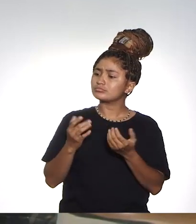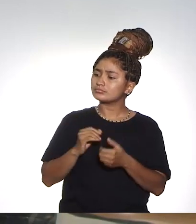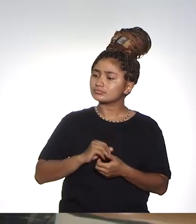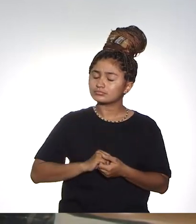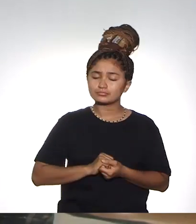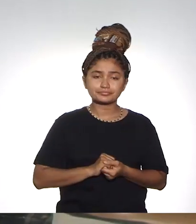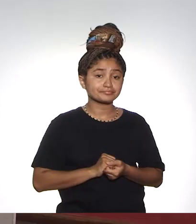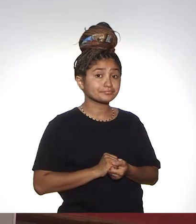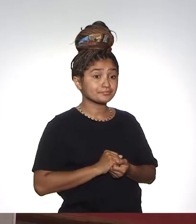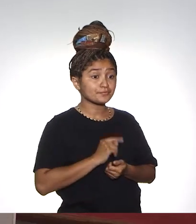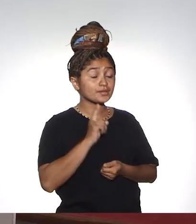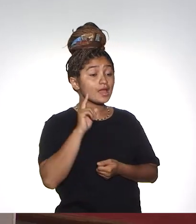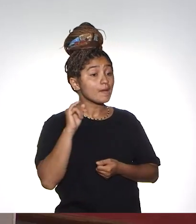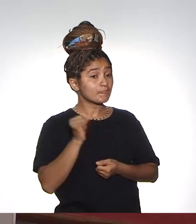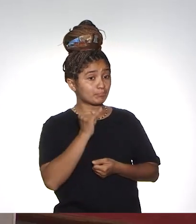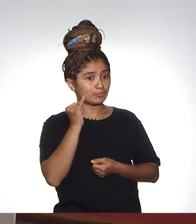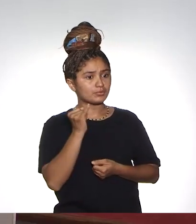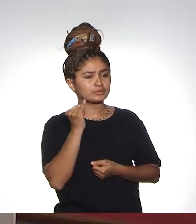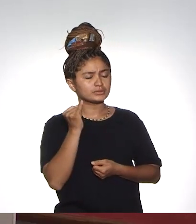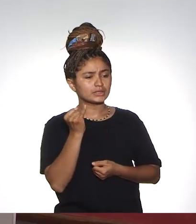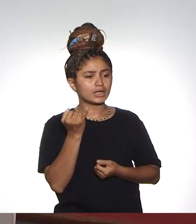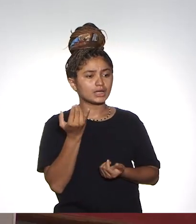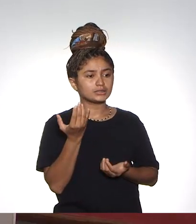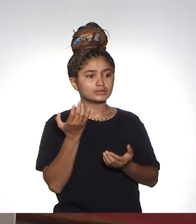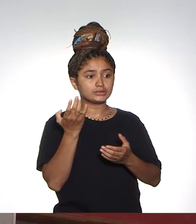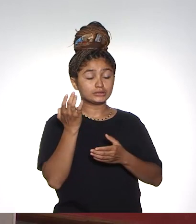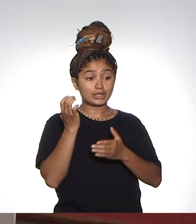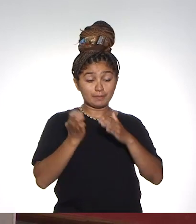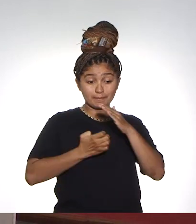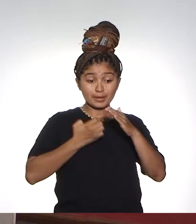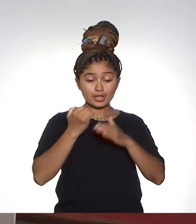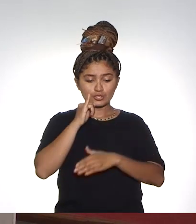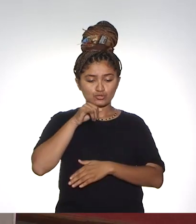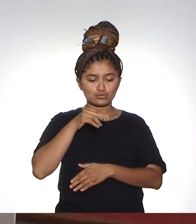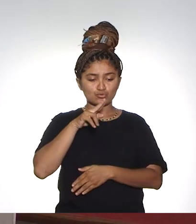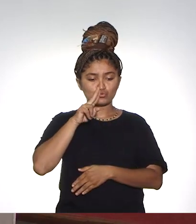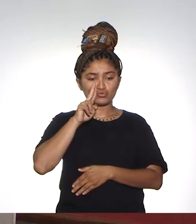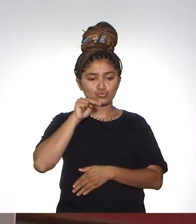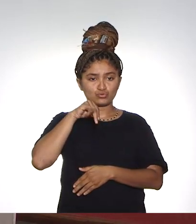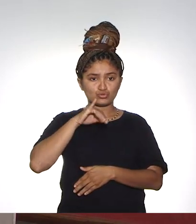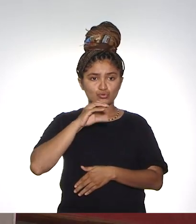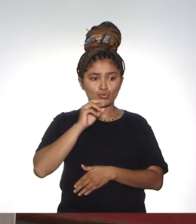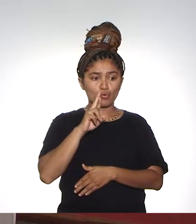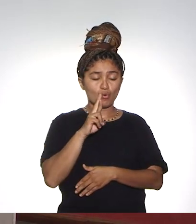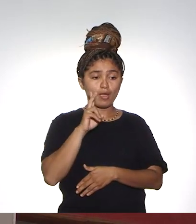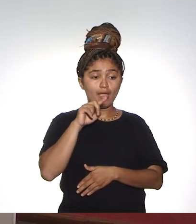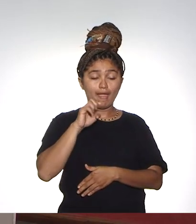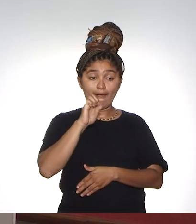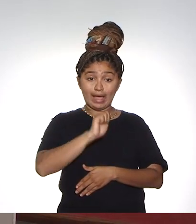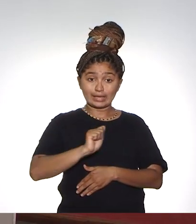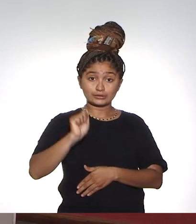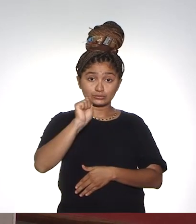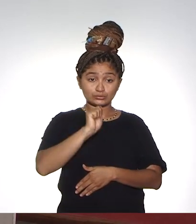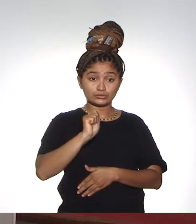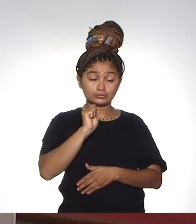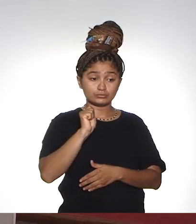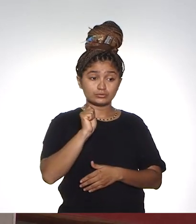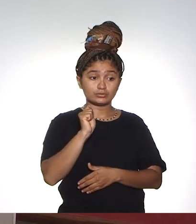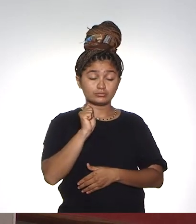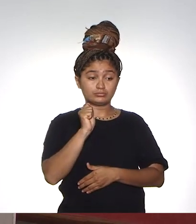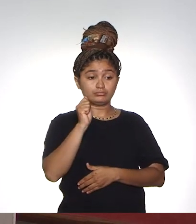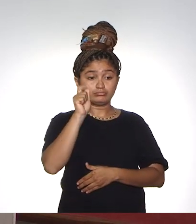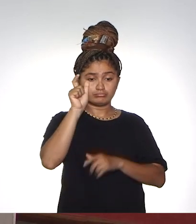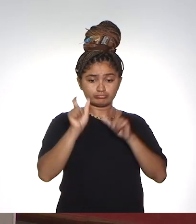dentro da instituição. É importante, a empresa júnior elas são associações